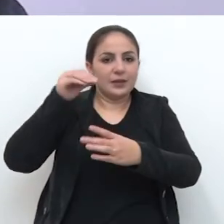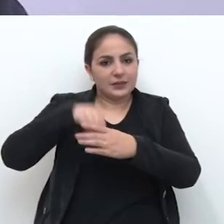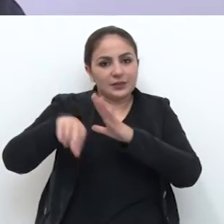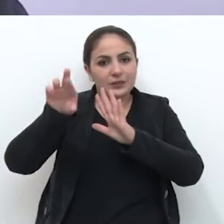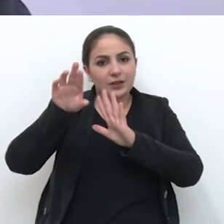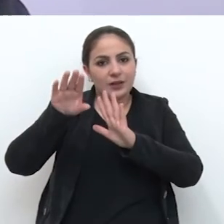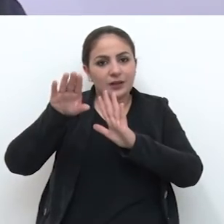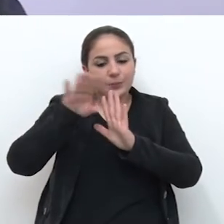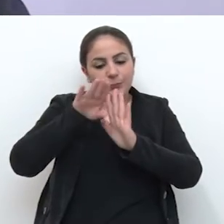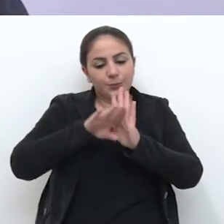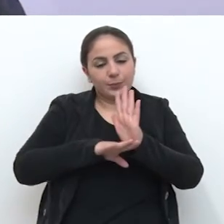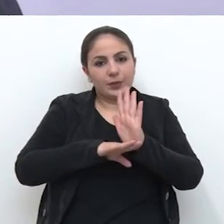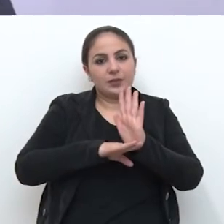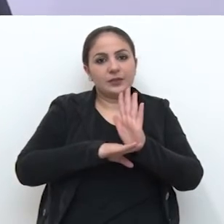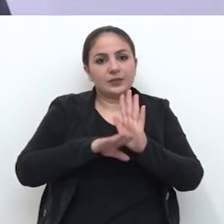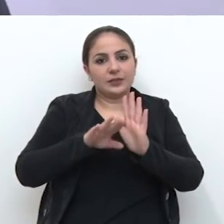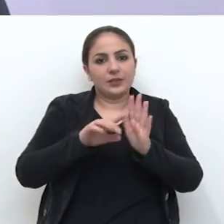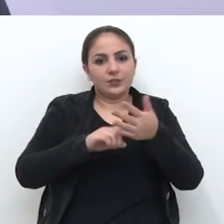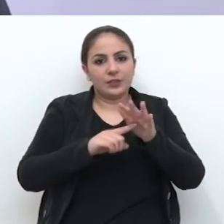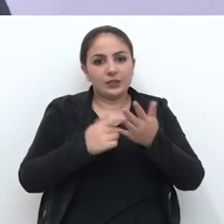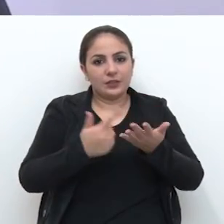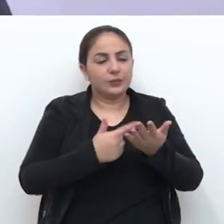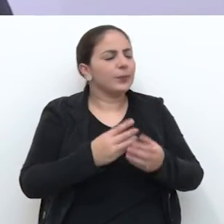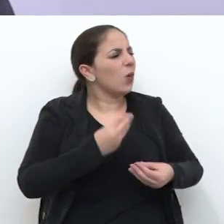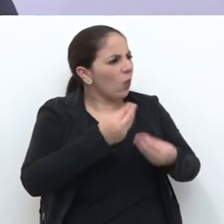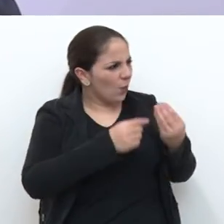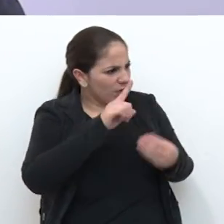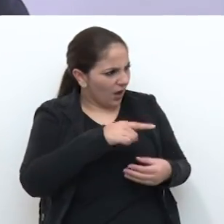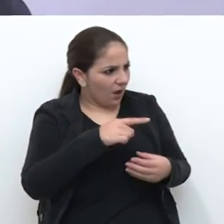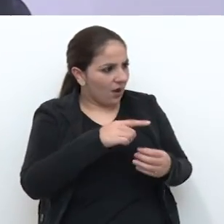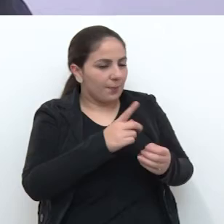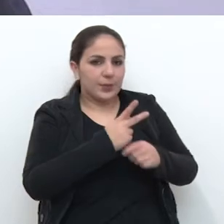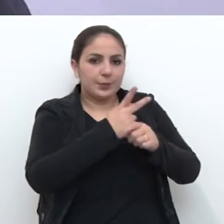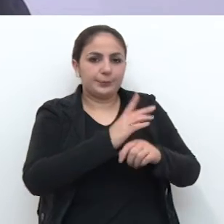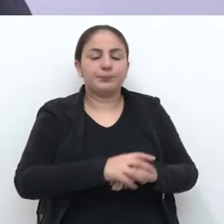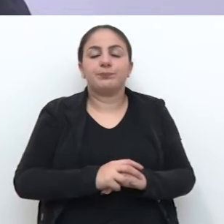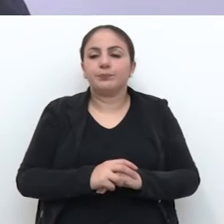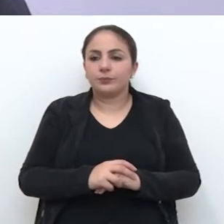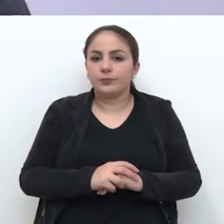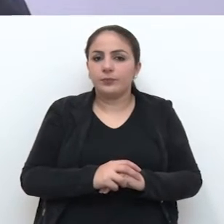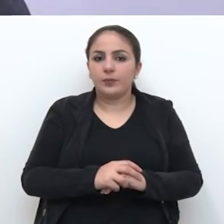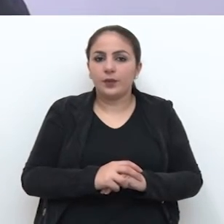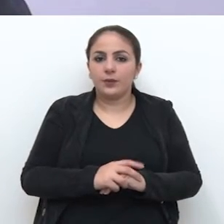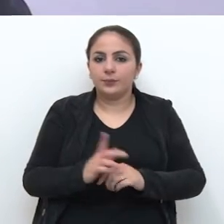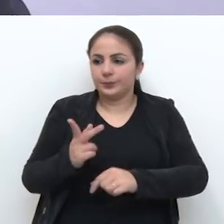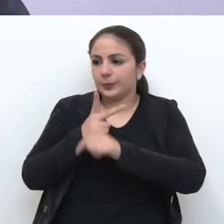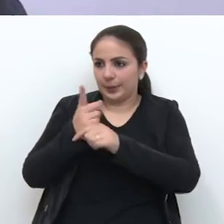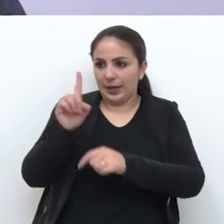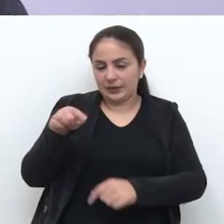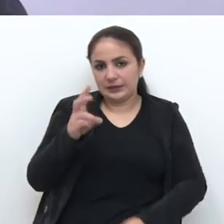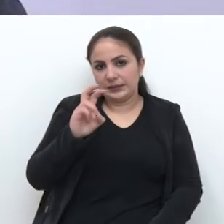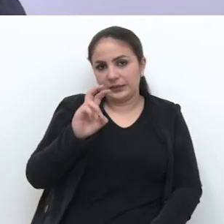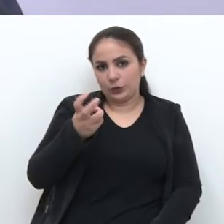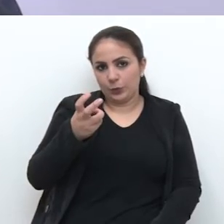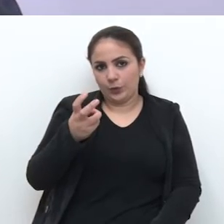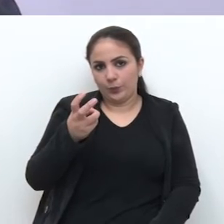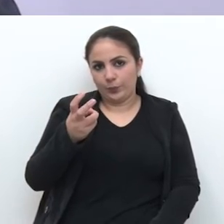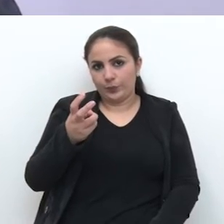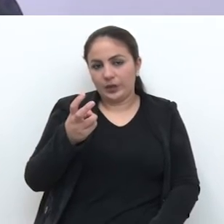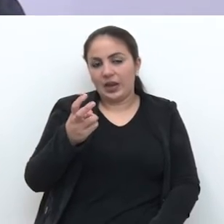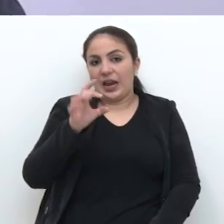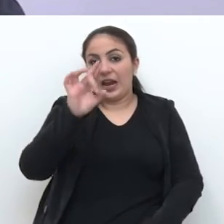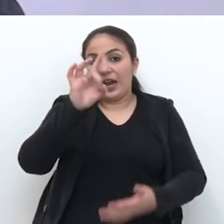dentro da programação da Feira do Livro de Passo Fundo. Como que é a premiação? Os prêmios são de R$ 5.000 por